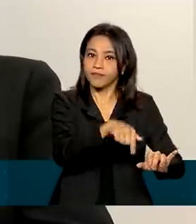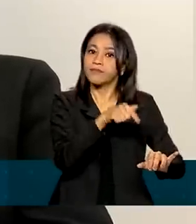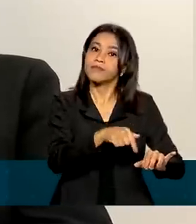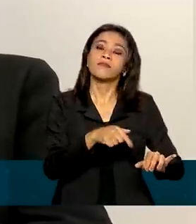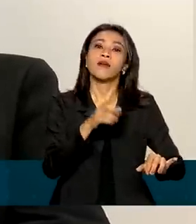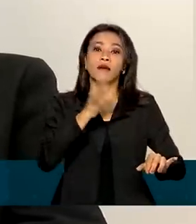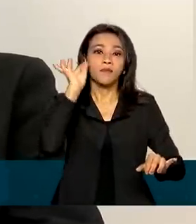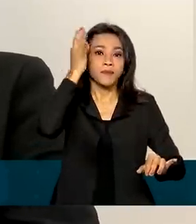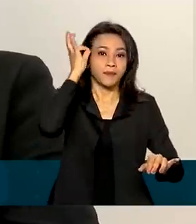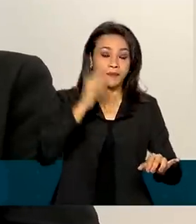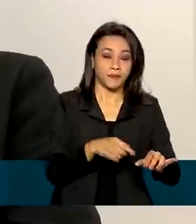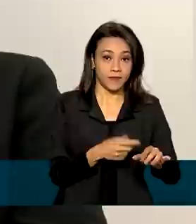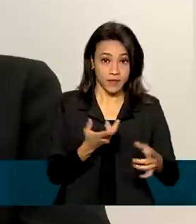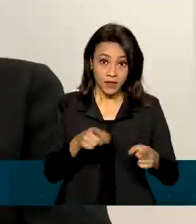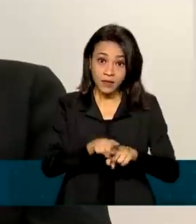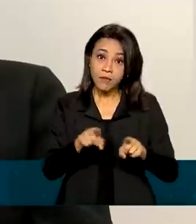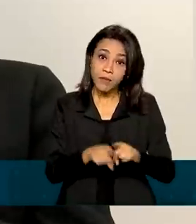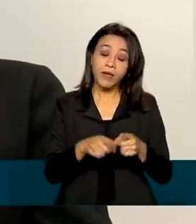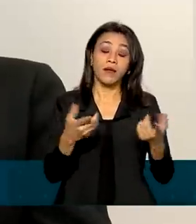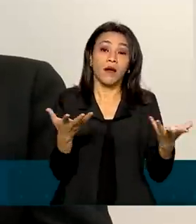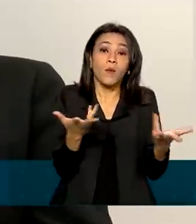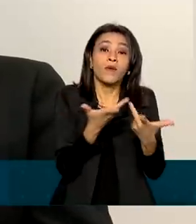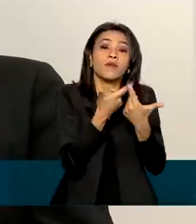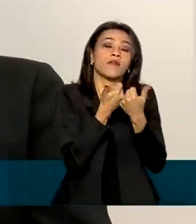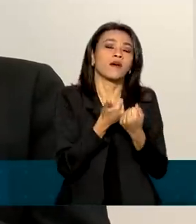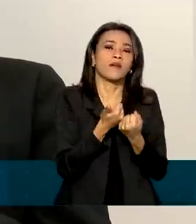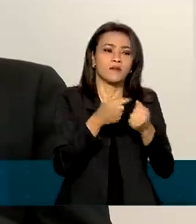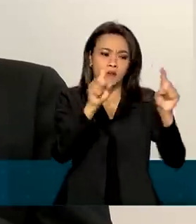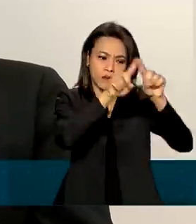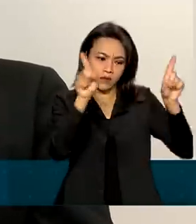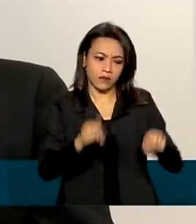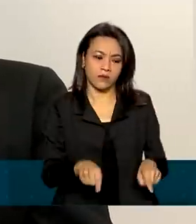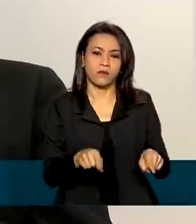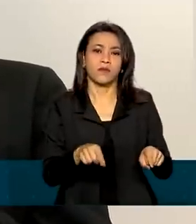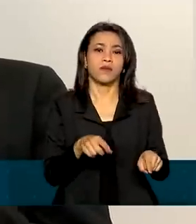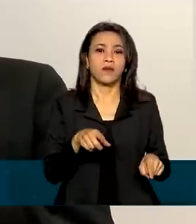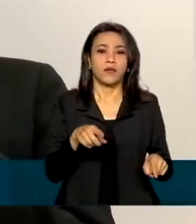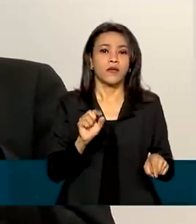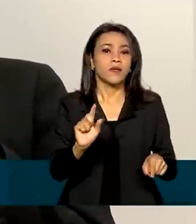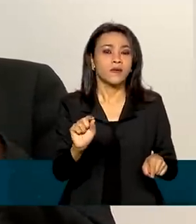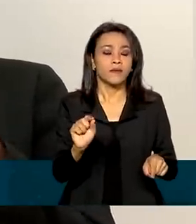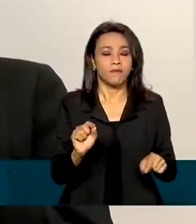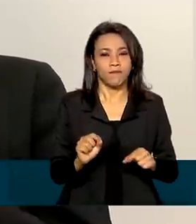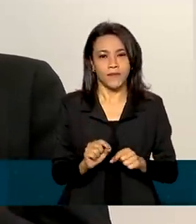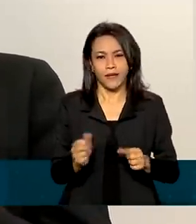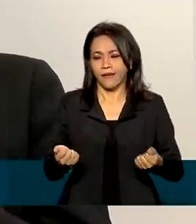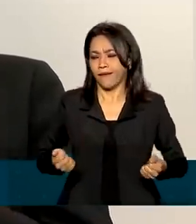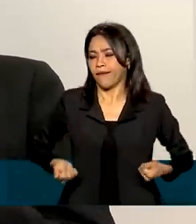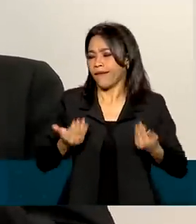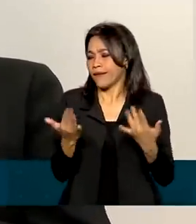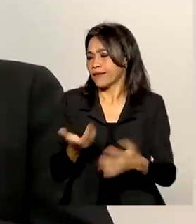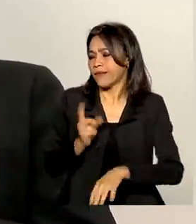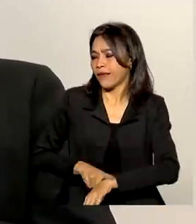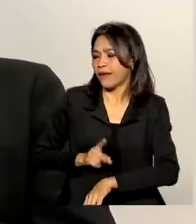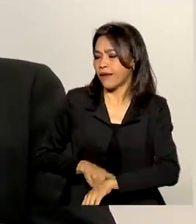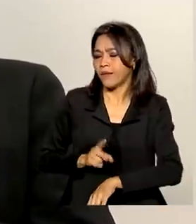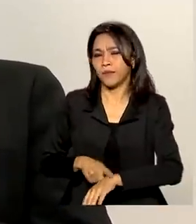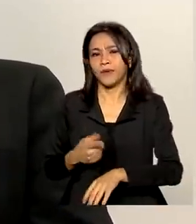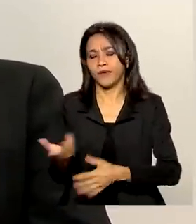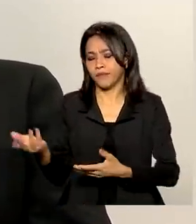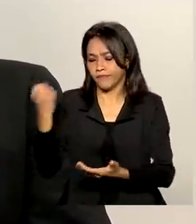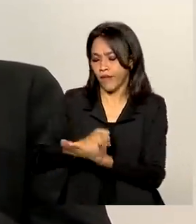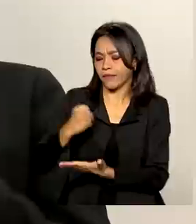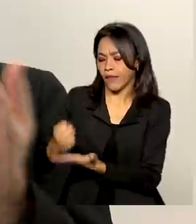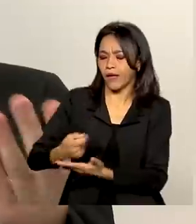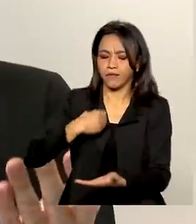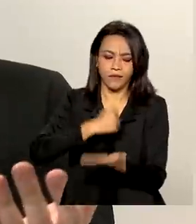dos servidores públicos que deixam de ter que, digamos, gastar tempo com autenticação de documentos,